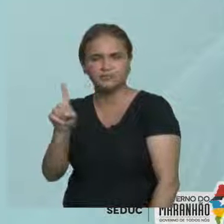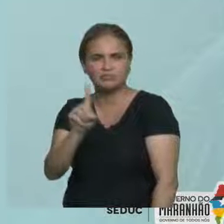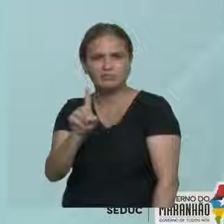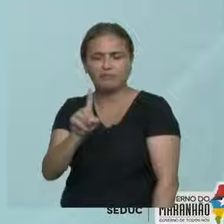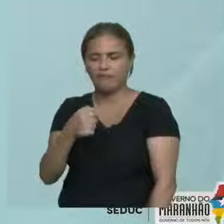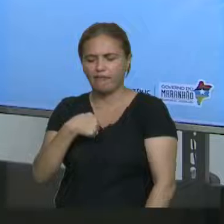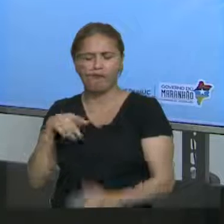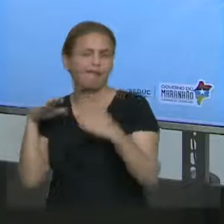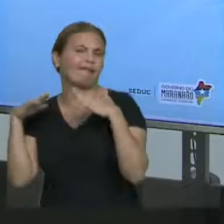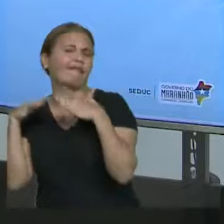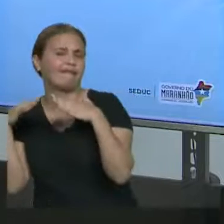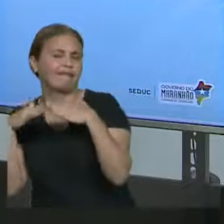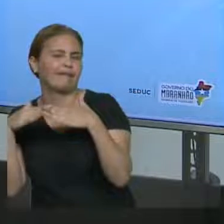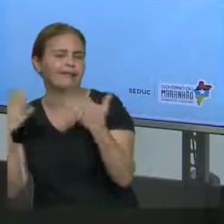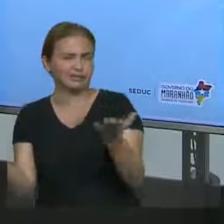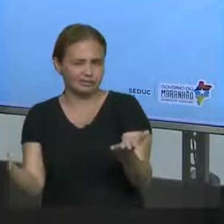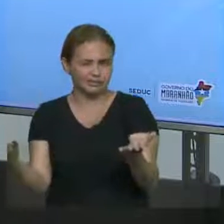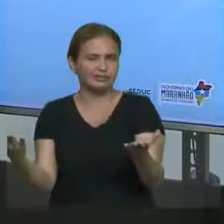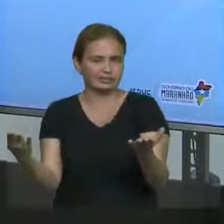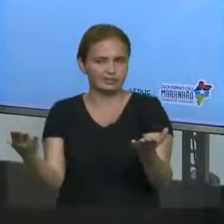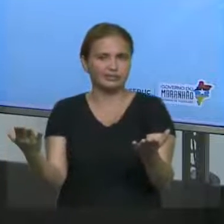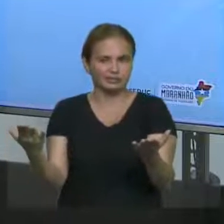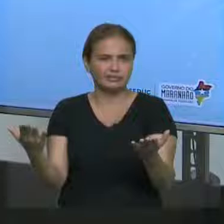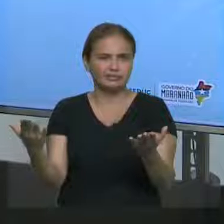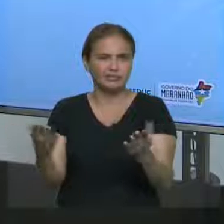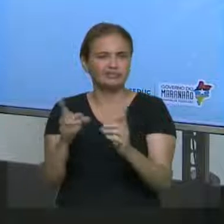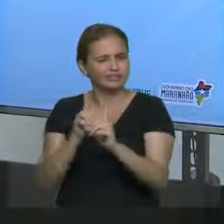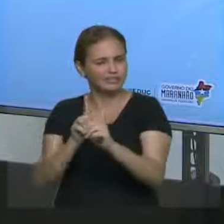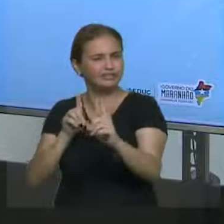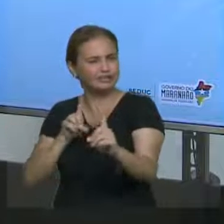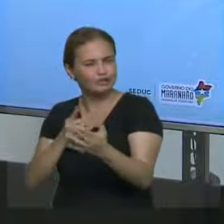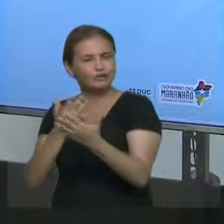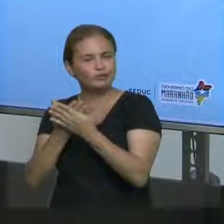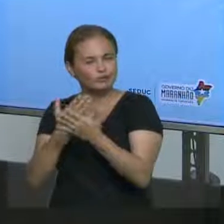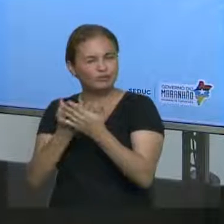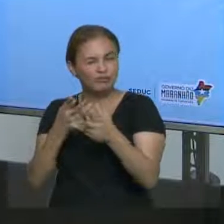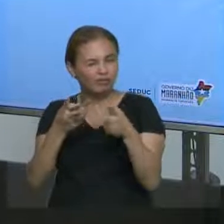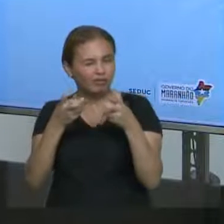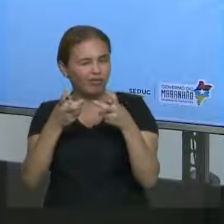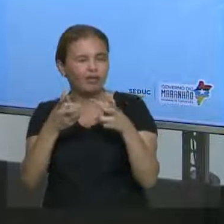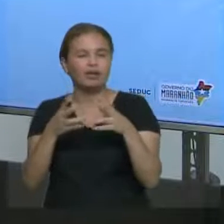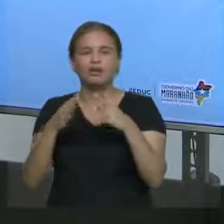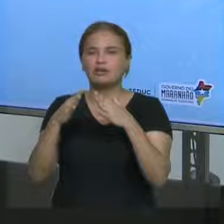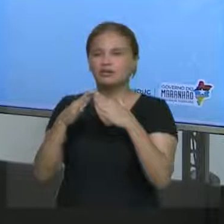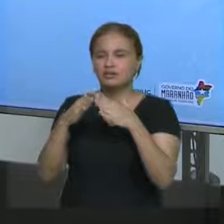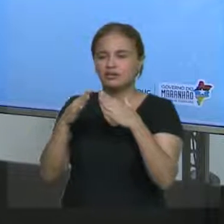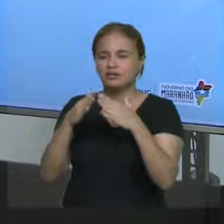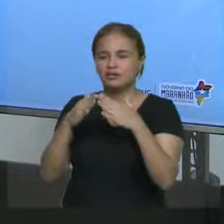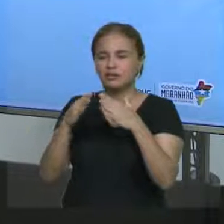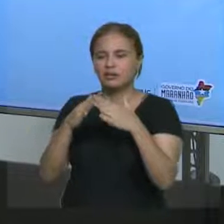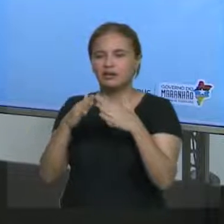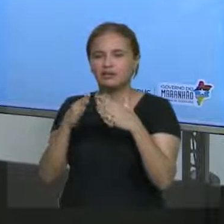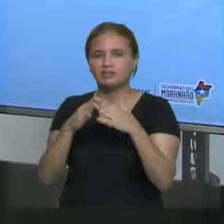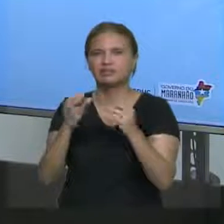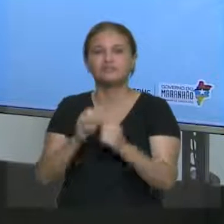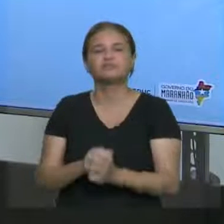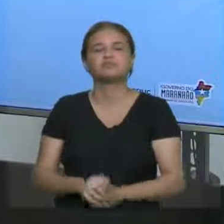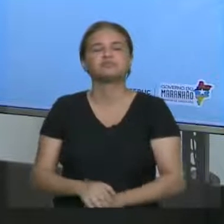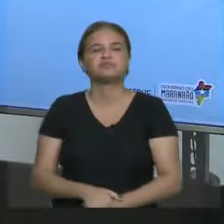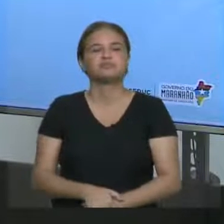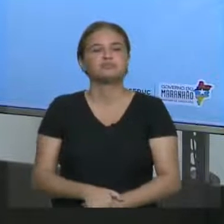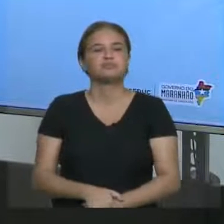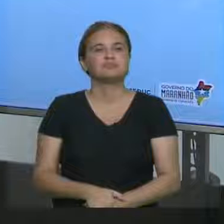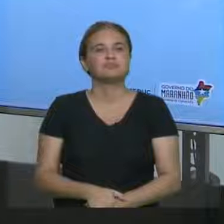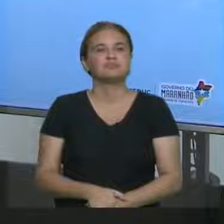Ah, mas vocês estão em casa. Essa é a escola também, viu? Vocês estão em casa, tá? Tenham esse hábito. É escola. A aula online é importante para vocês.